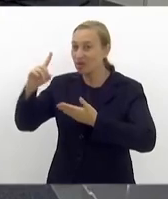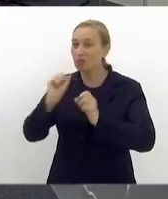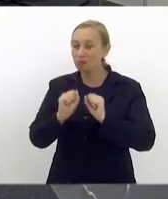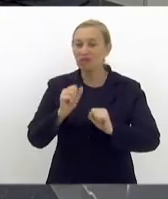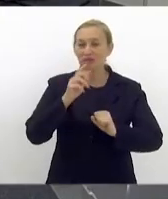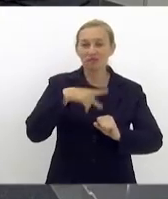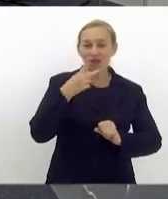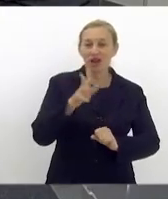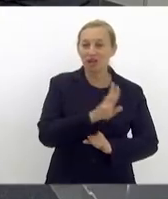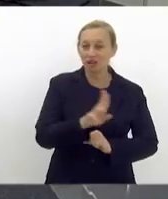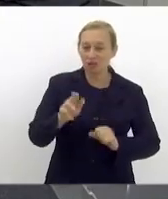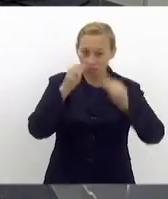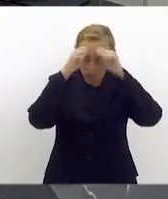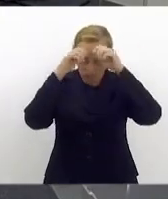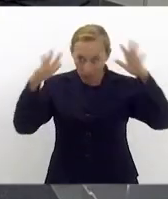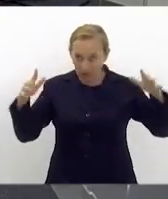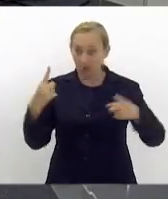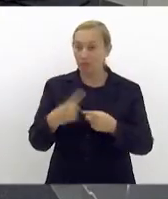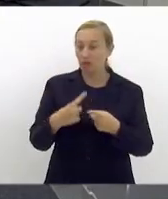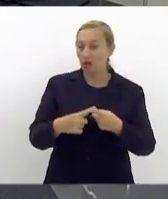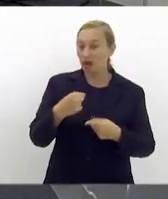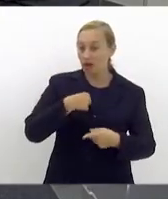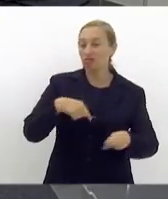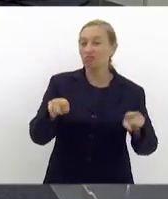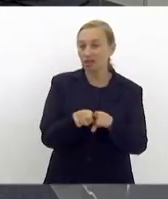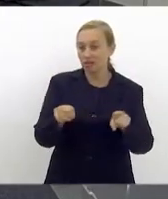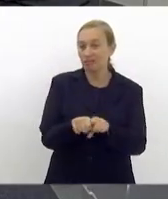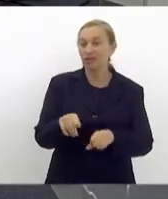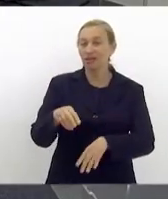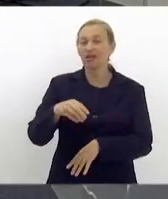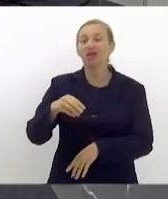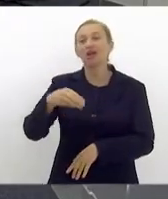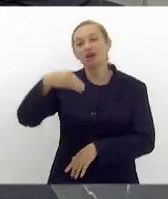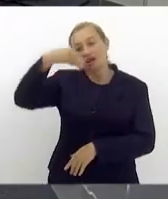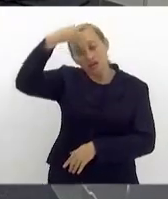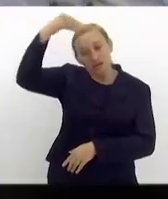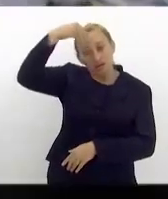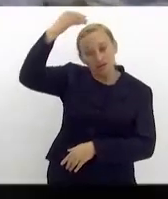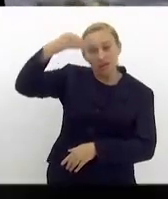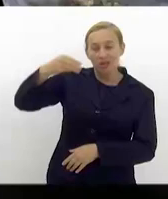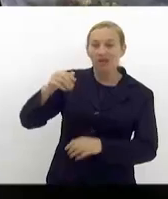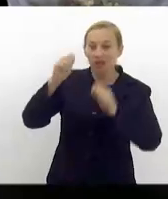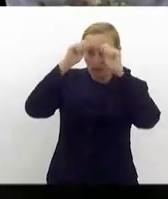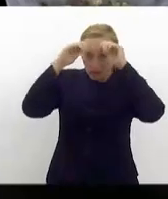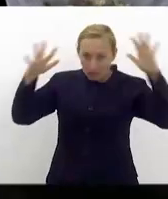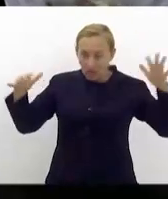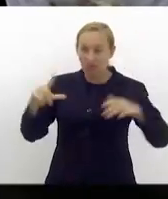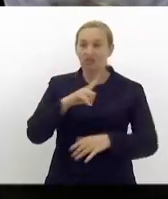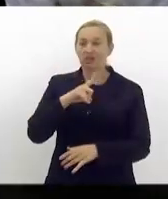em nome dos autistas, porque eu também tenho uma sobrinha autista. Muito obrigada.